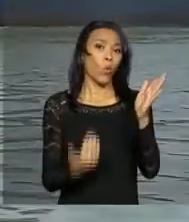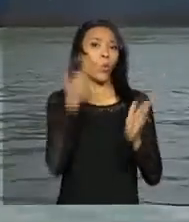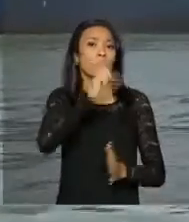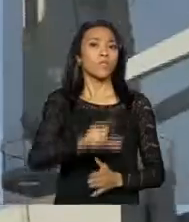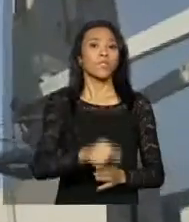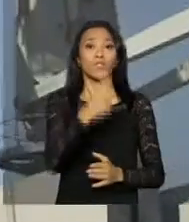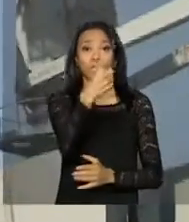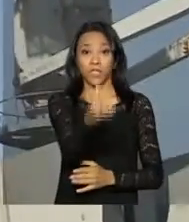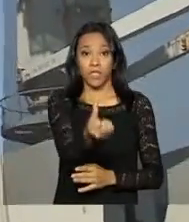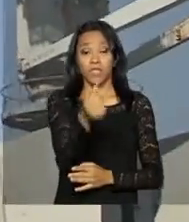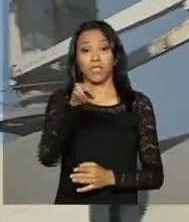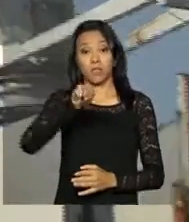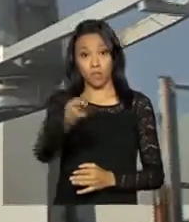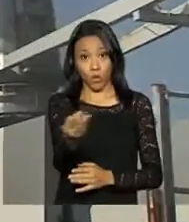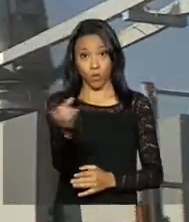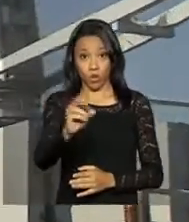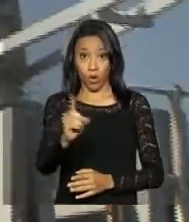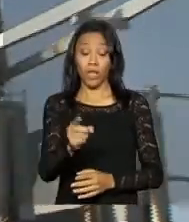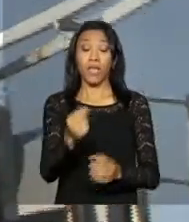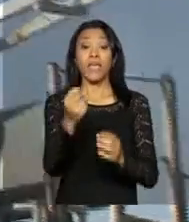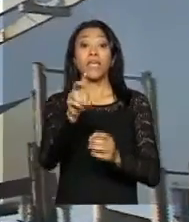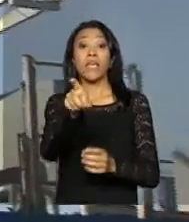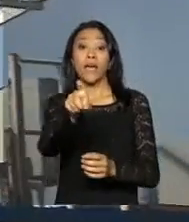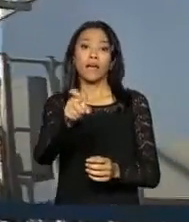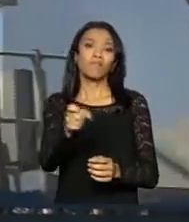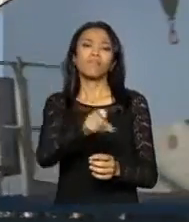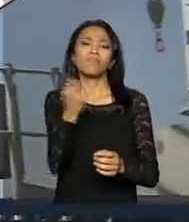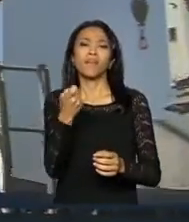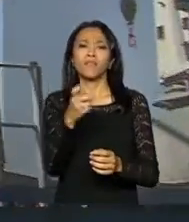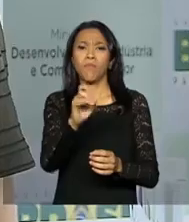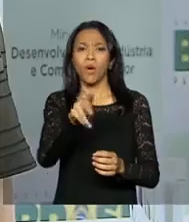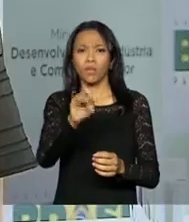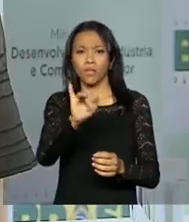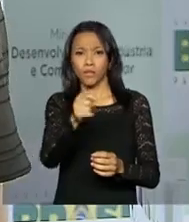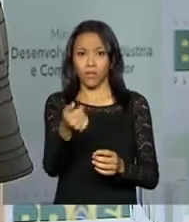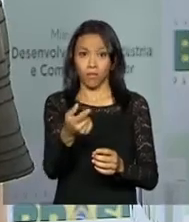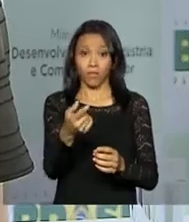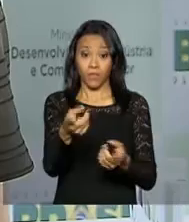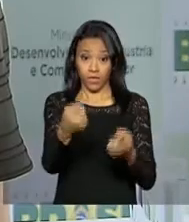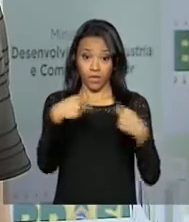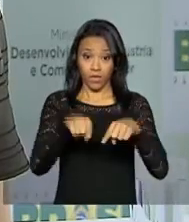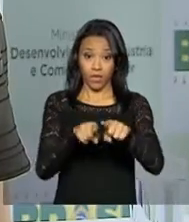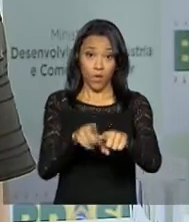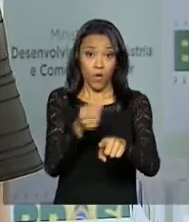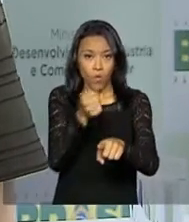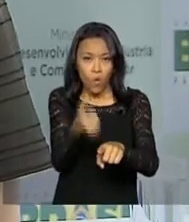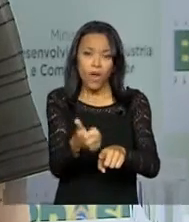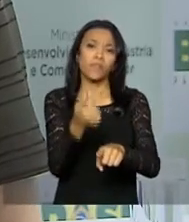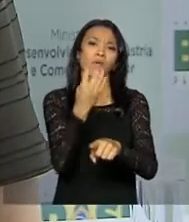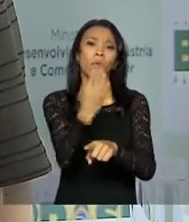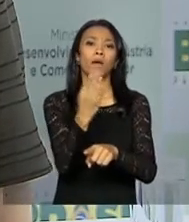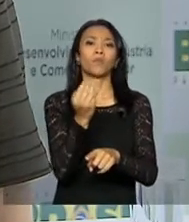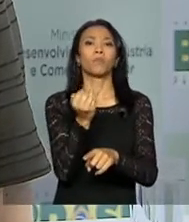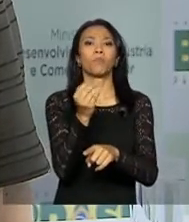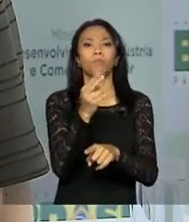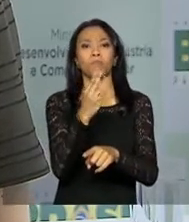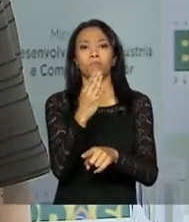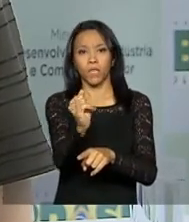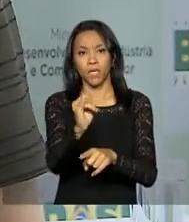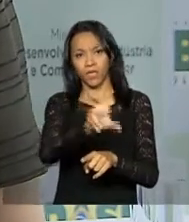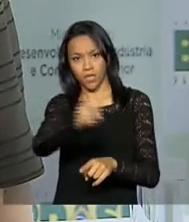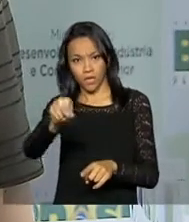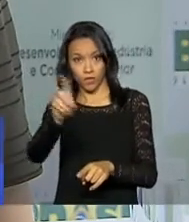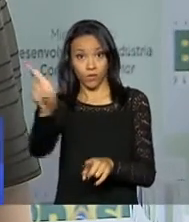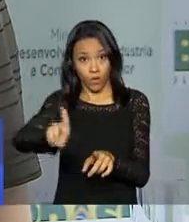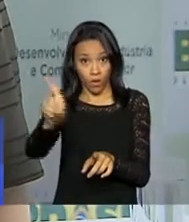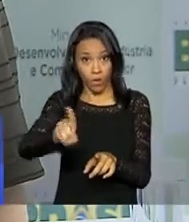de dólares e as importações um pouco mais de 11,5 bilhões. O superávit foi de quase 4,5 bilhões de dólares, o